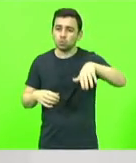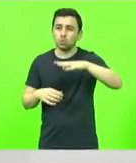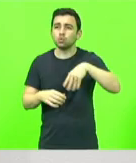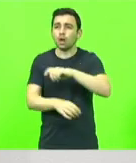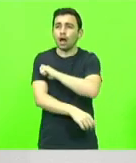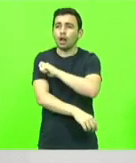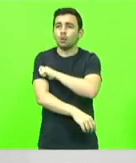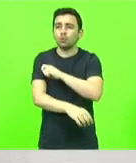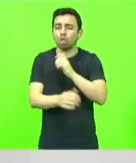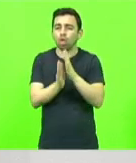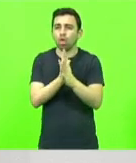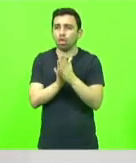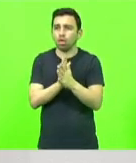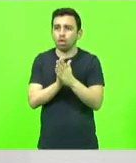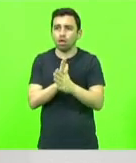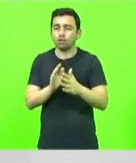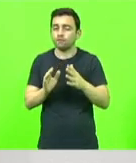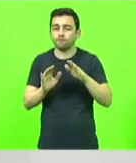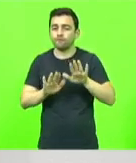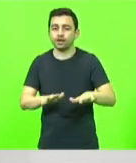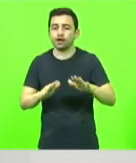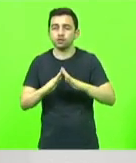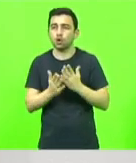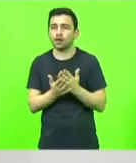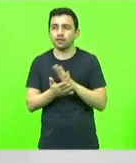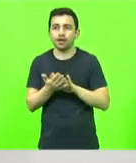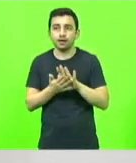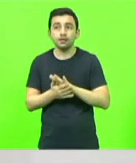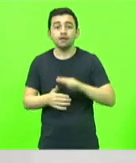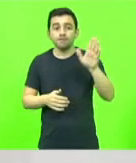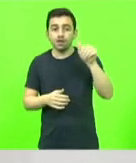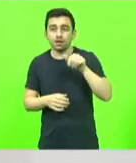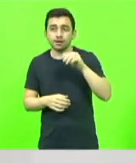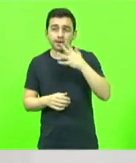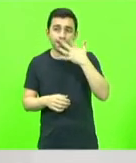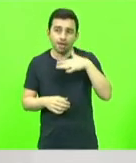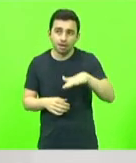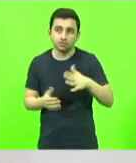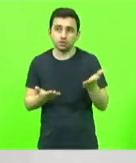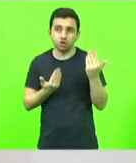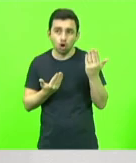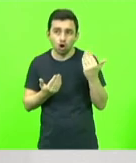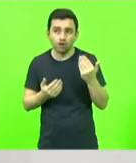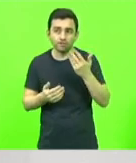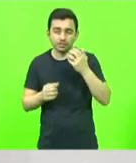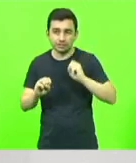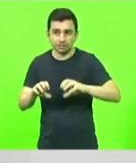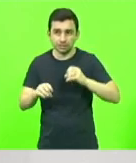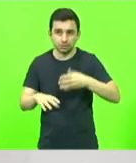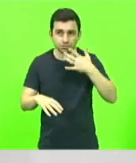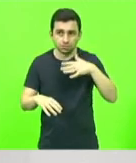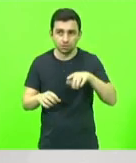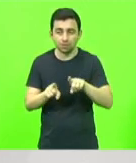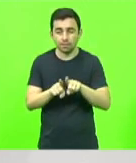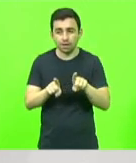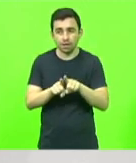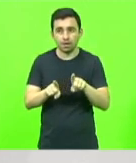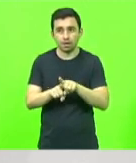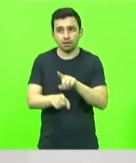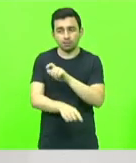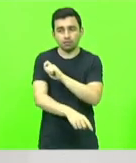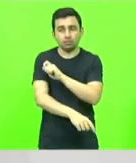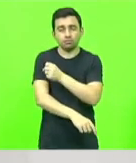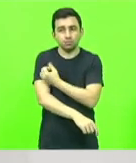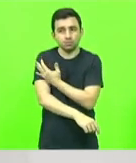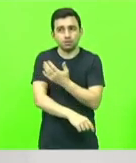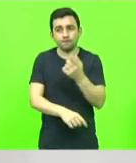trazer as nossas crianças do ensino fundamental e os jovens do ensino médio de novo para a